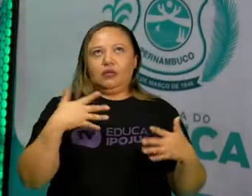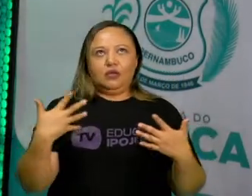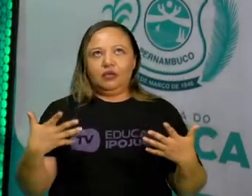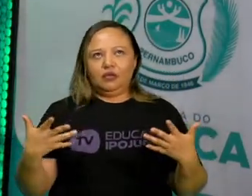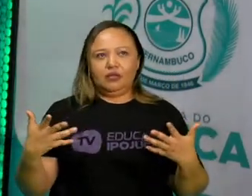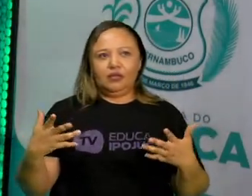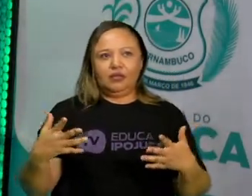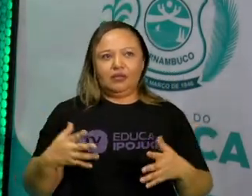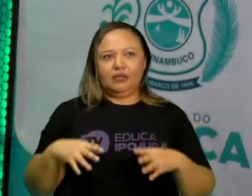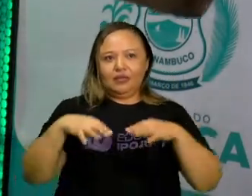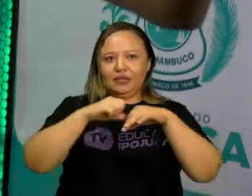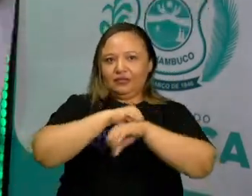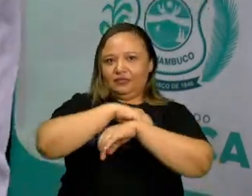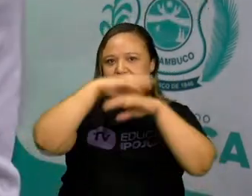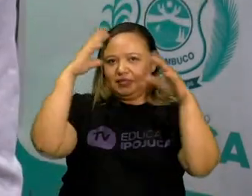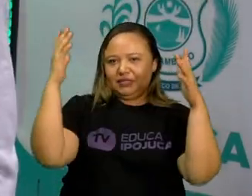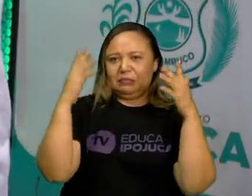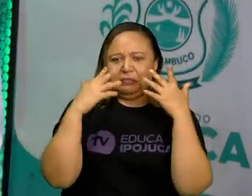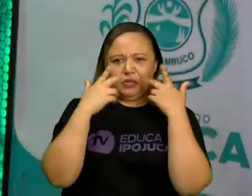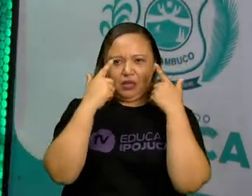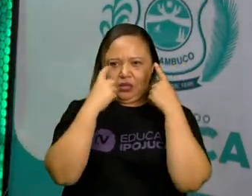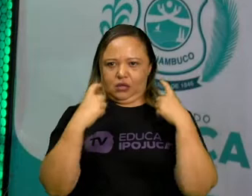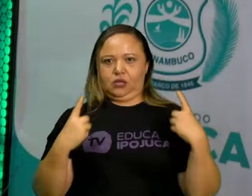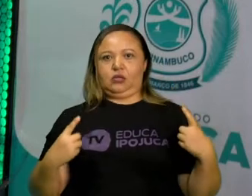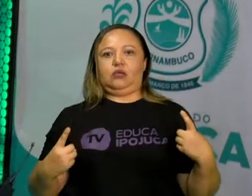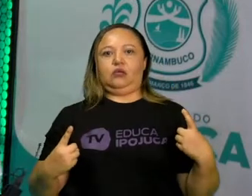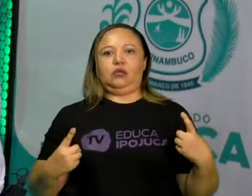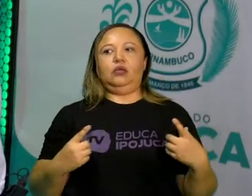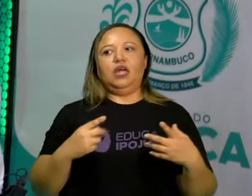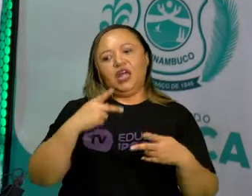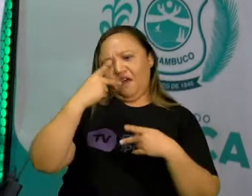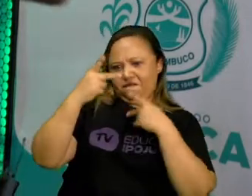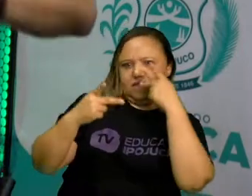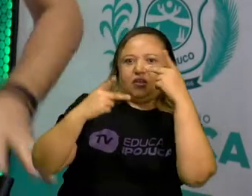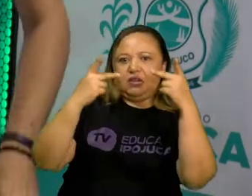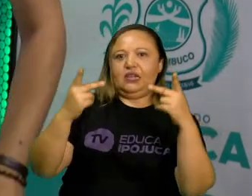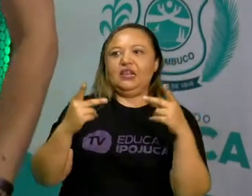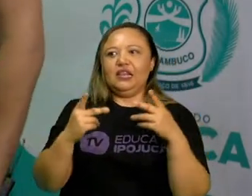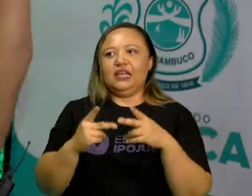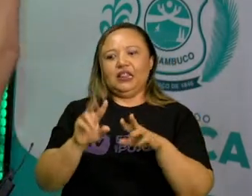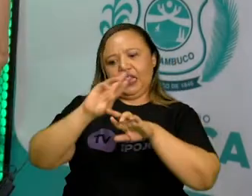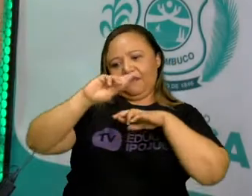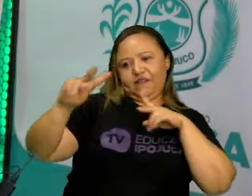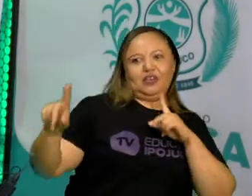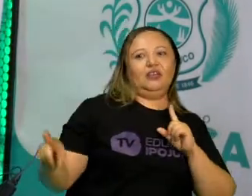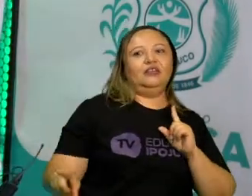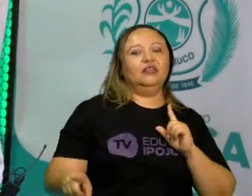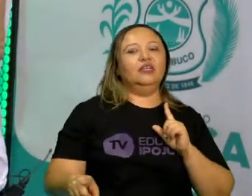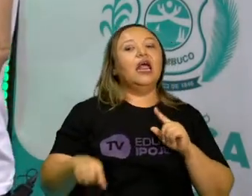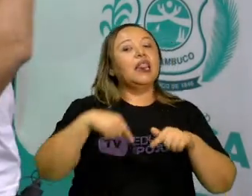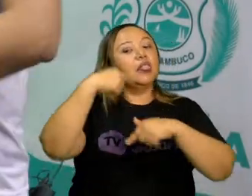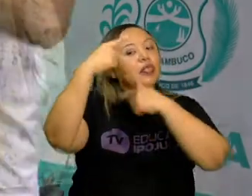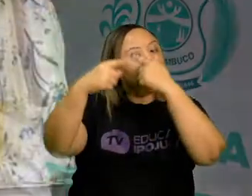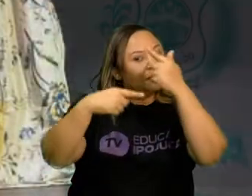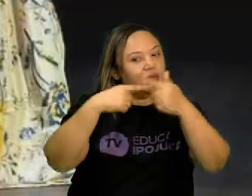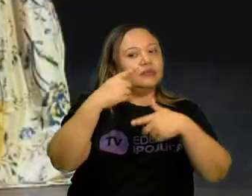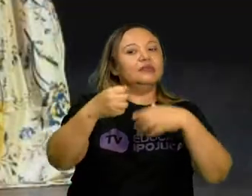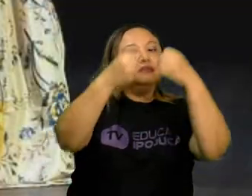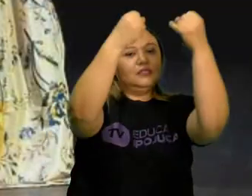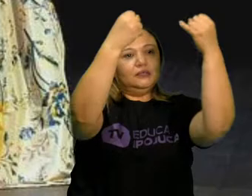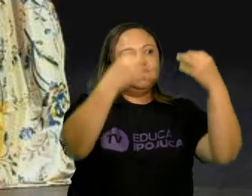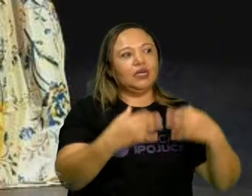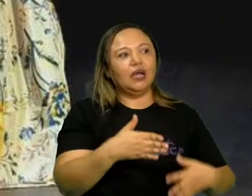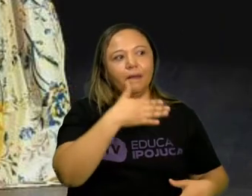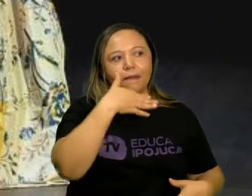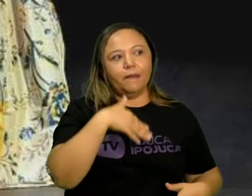aquela coisa exagerada, sim. Que a gente vai ver também em outro momento. Eu vou aprofundar isso com vocês. Ok? Olha aqui o melodrama. Oh,